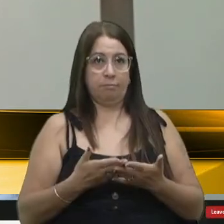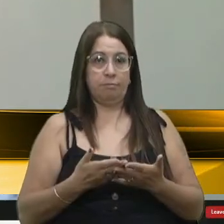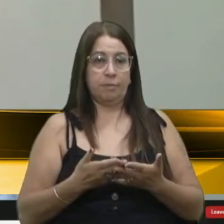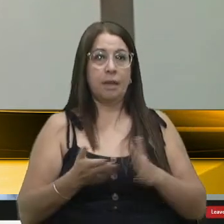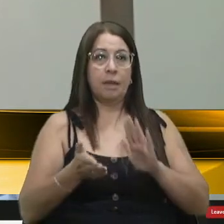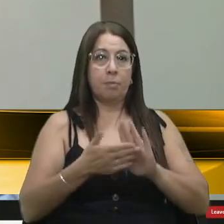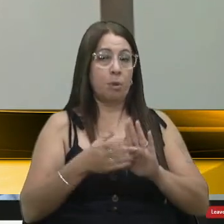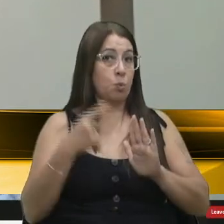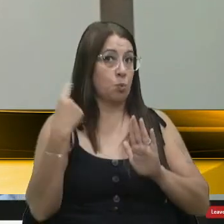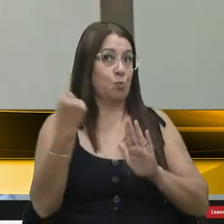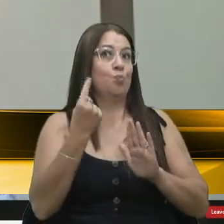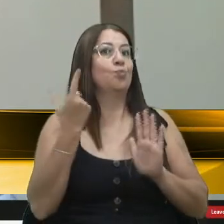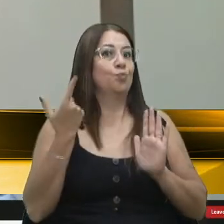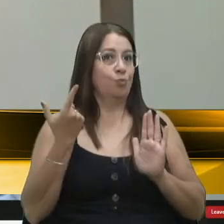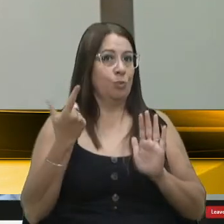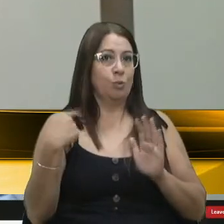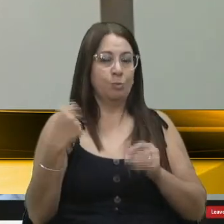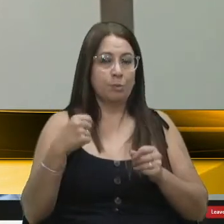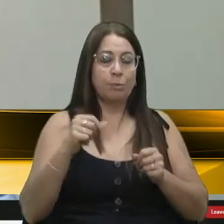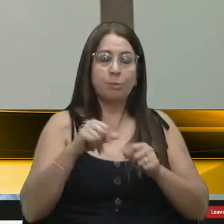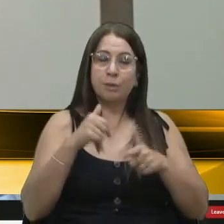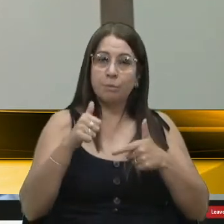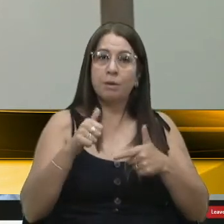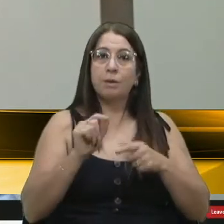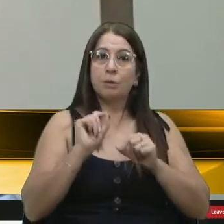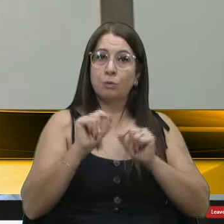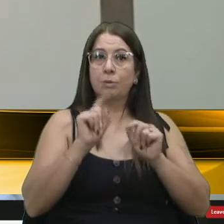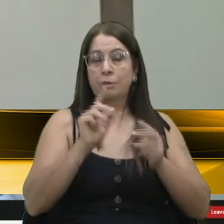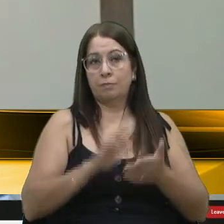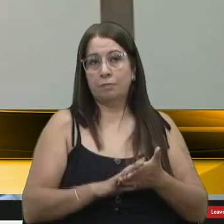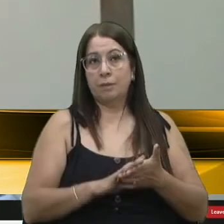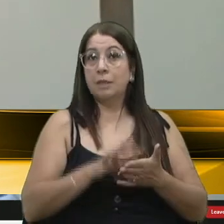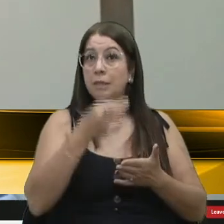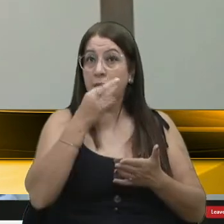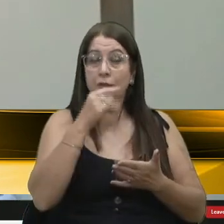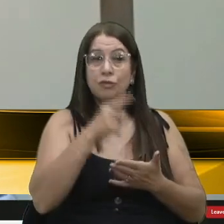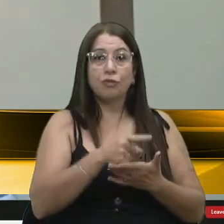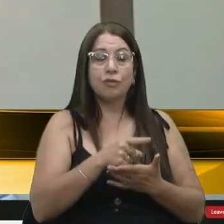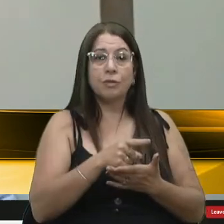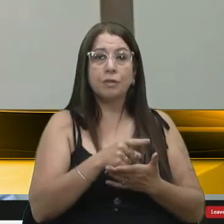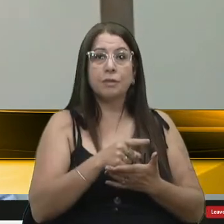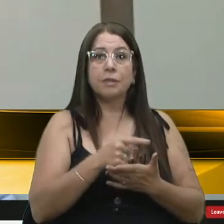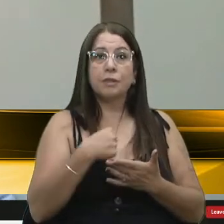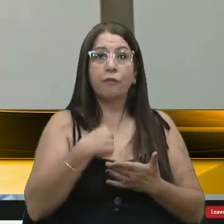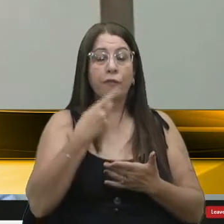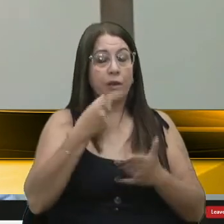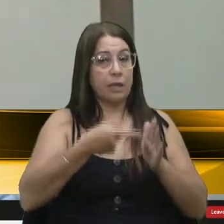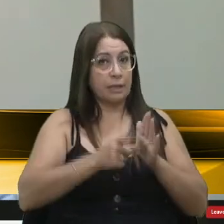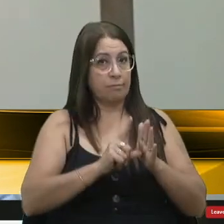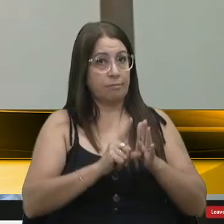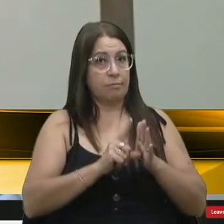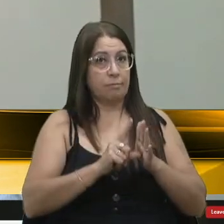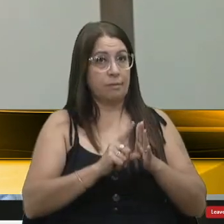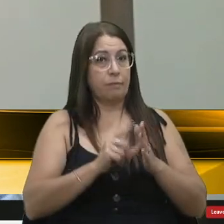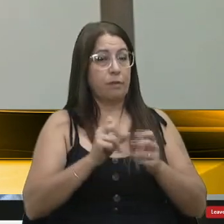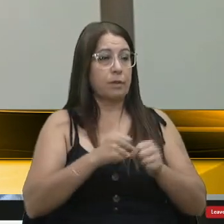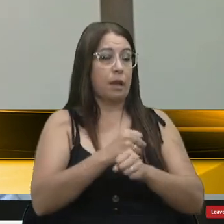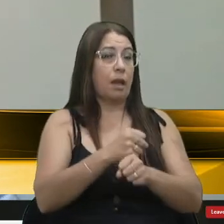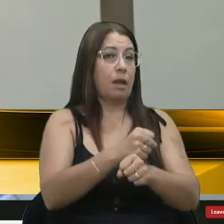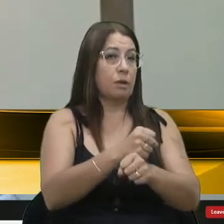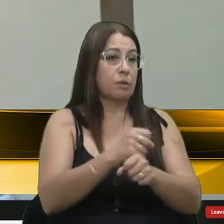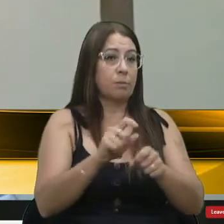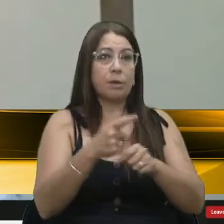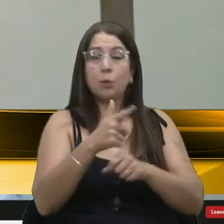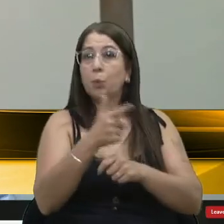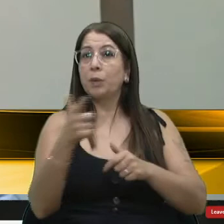pauta única. Nós precisamos trabalhar nessa questão. Caxias, eu falei antes, fazem muitos anos também que não